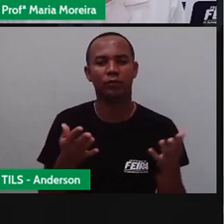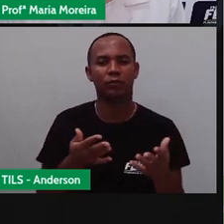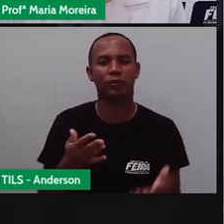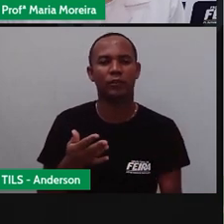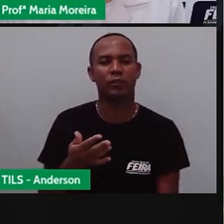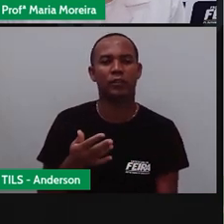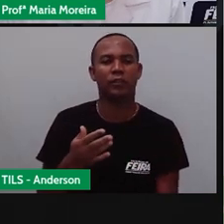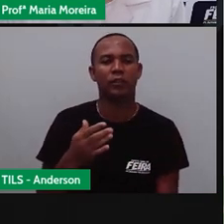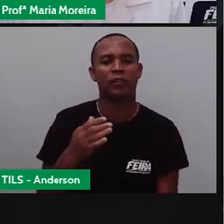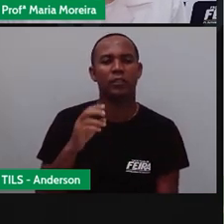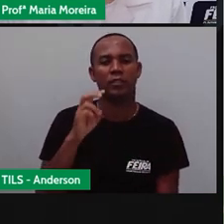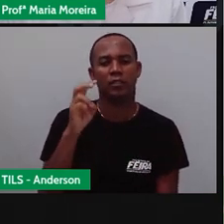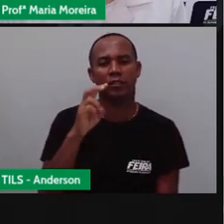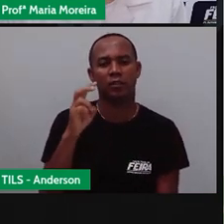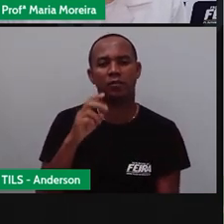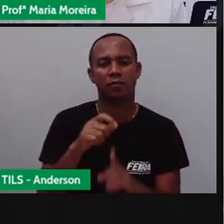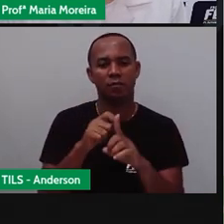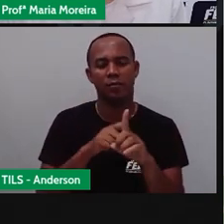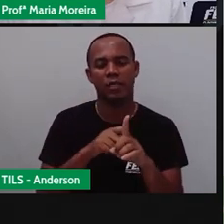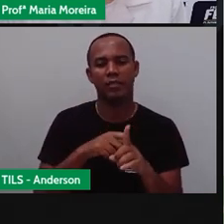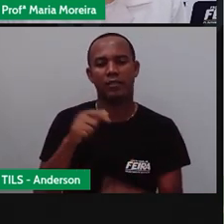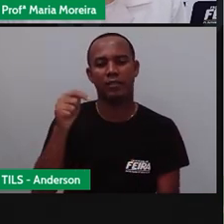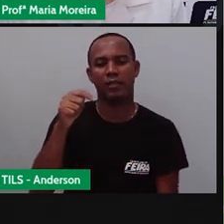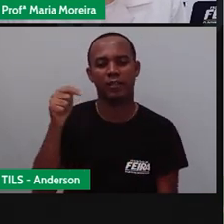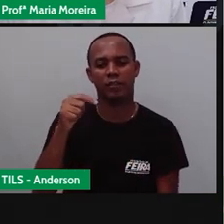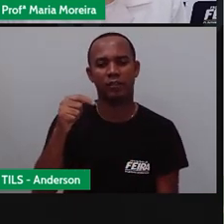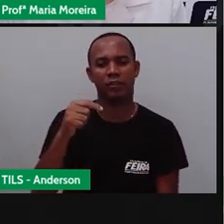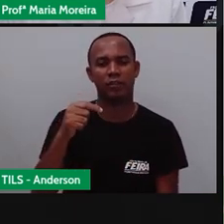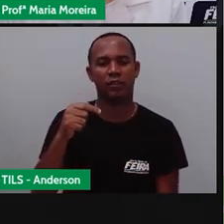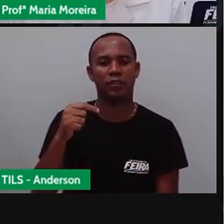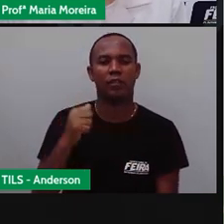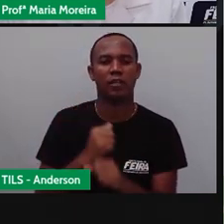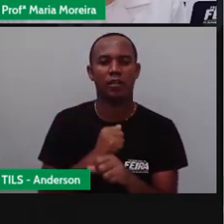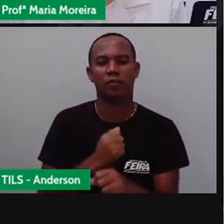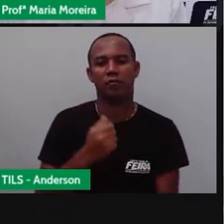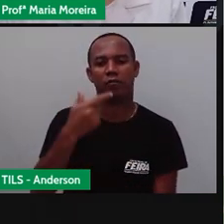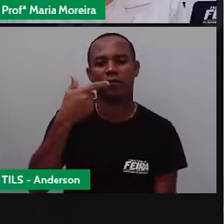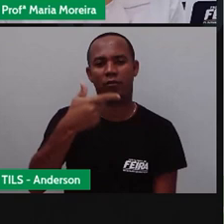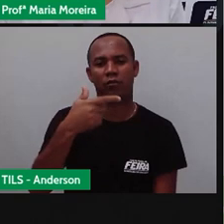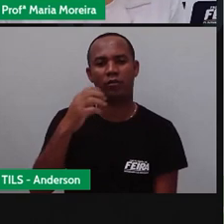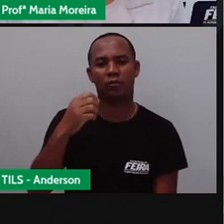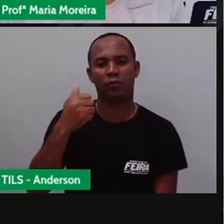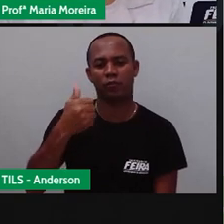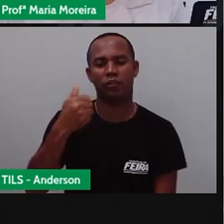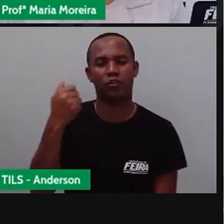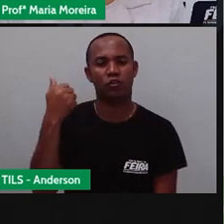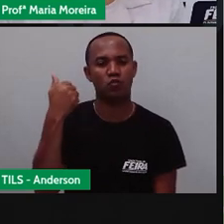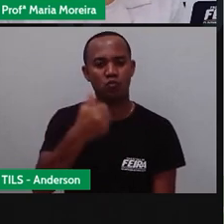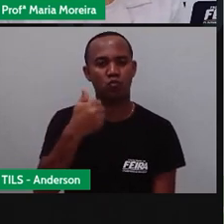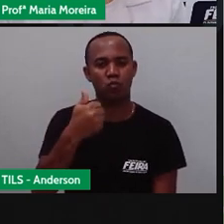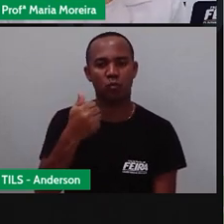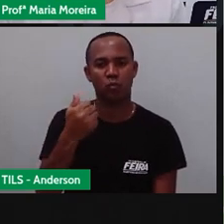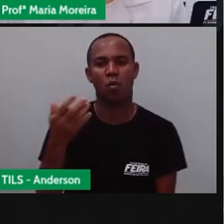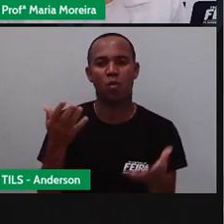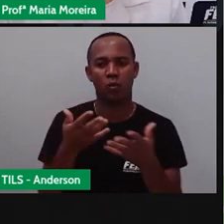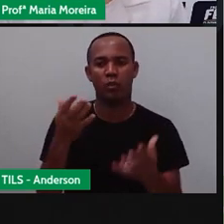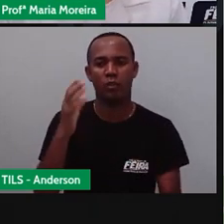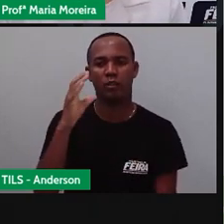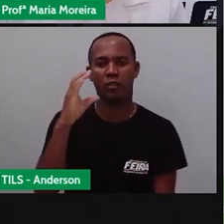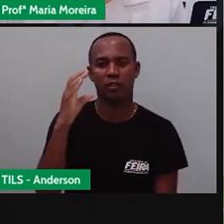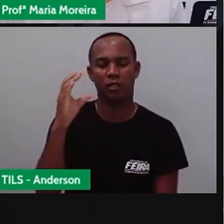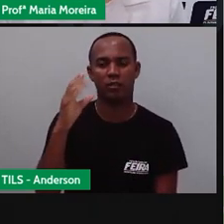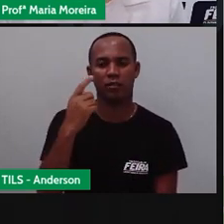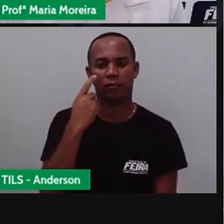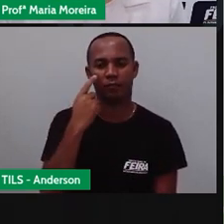2021. Área de conhecimento interdisciplinar, Ciências Humanas. Pró